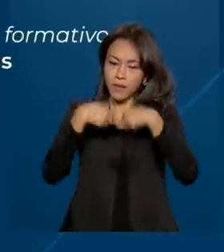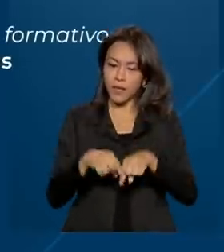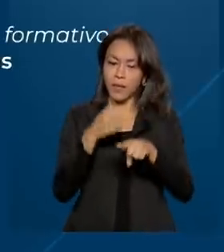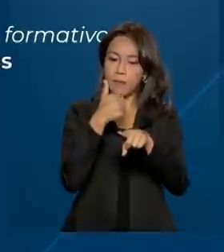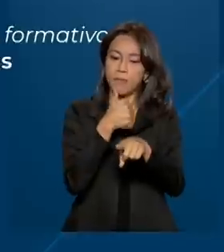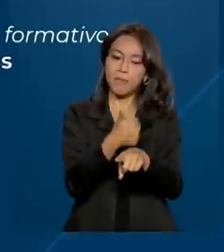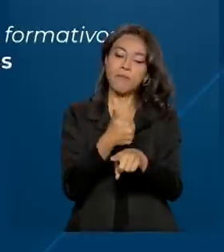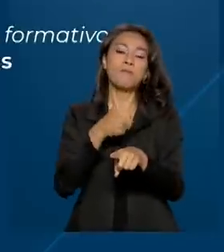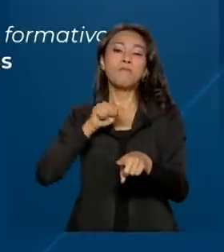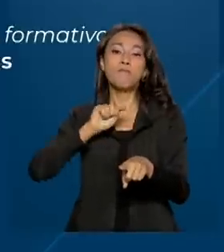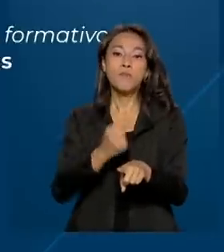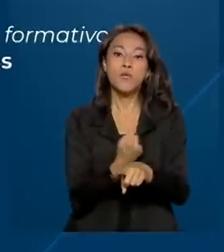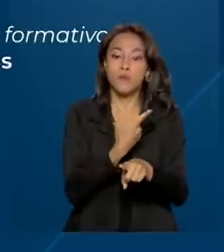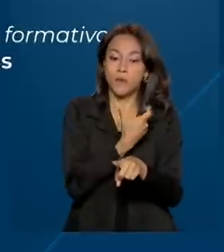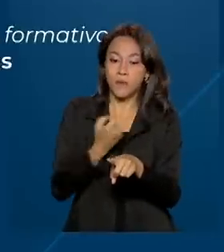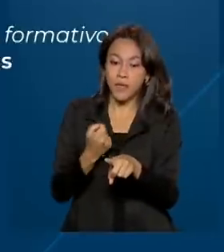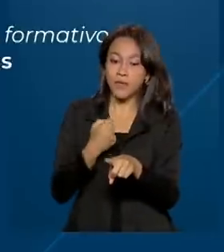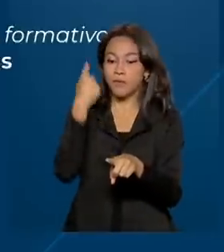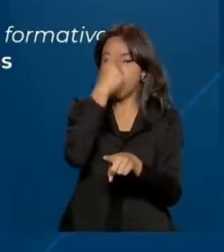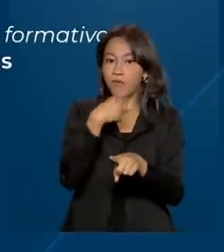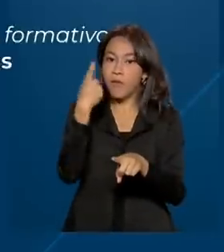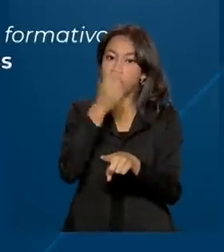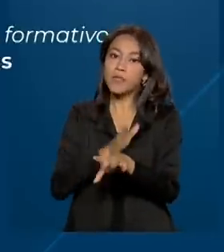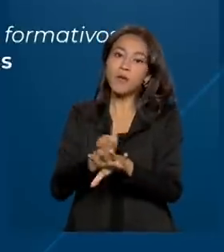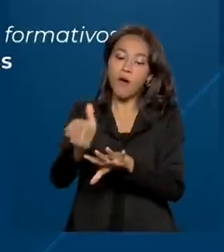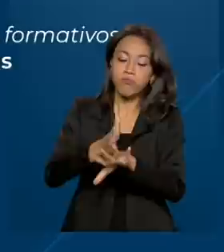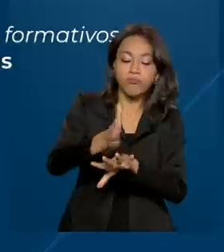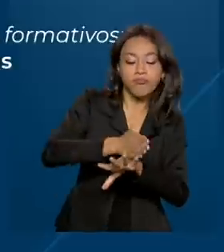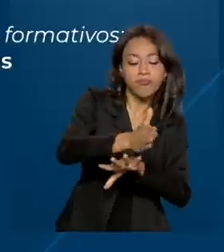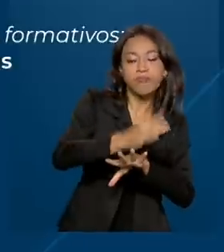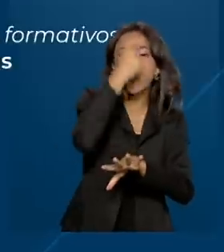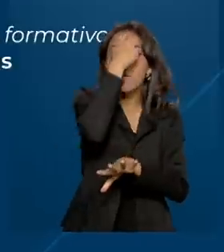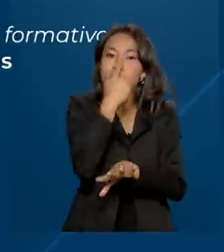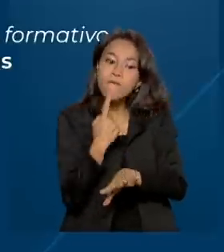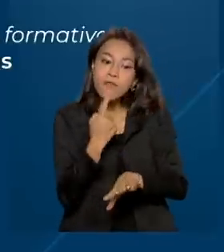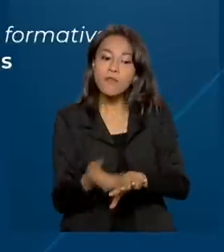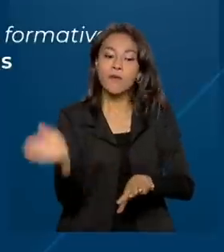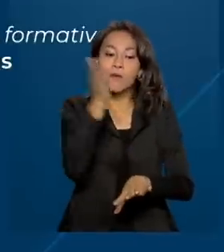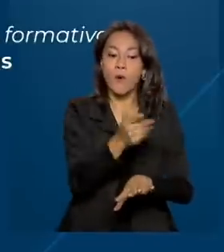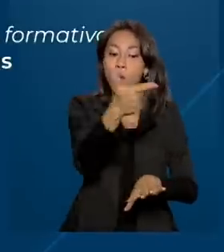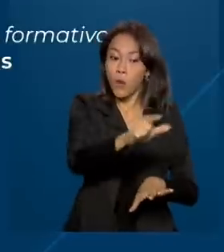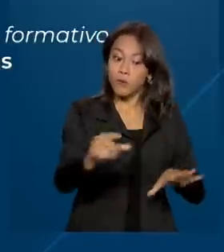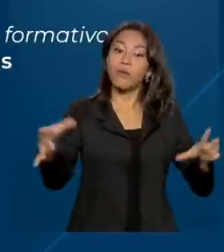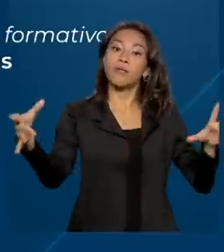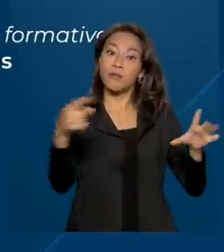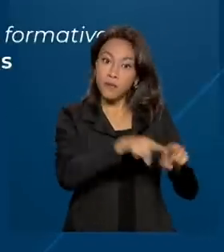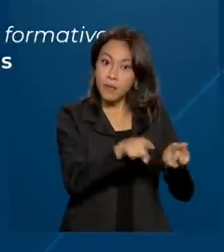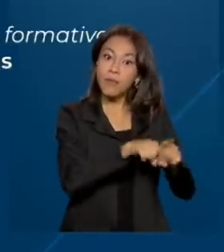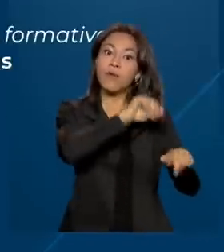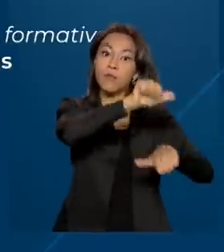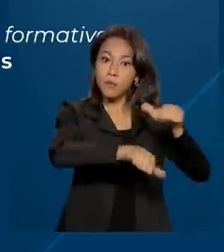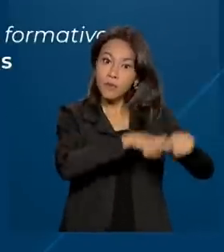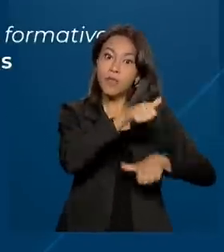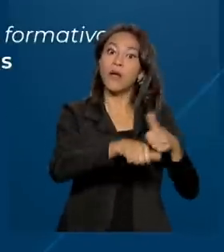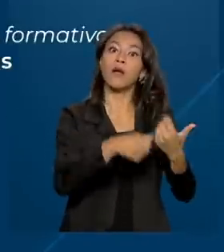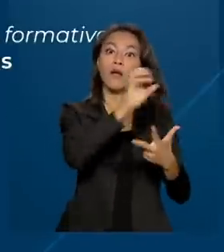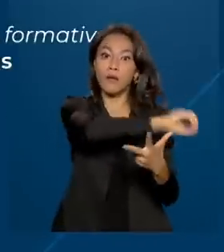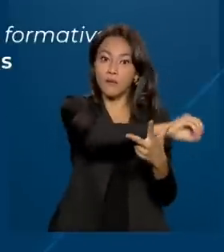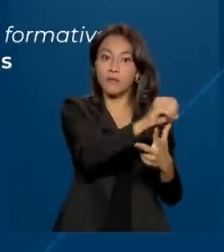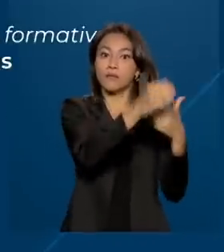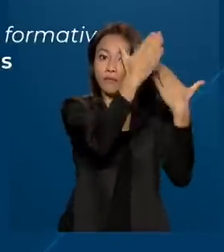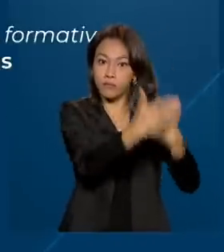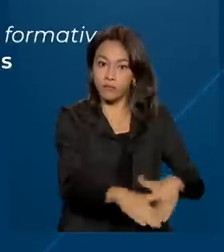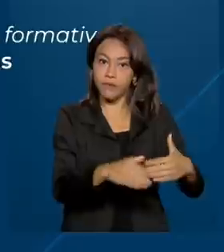itinerários formativos. As mudanças vão refletir também no Exame Nacional do Ensino Médio. Ele deve passar por alterações graduais nos